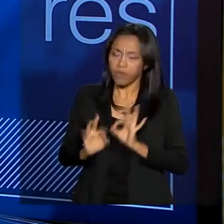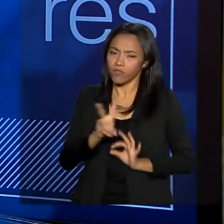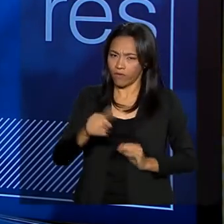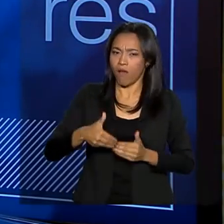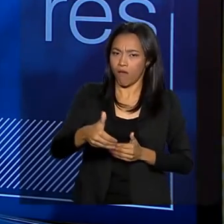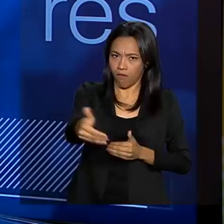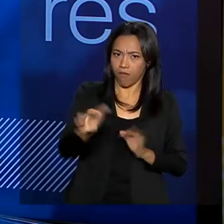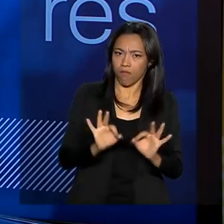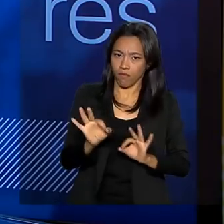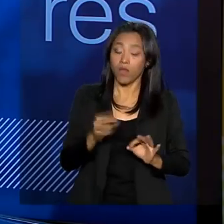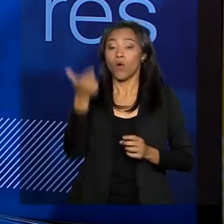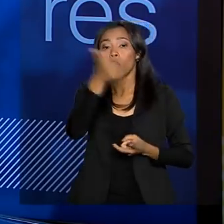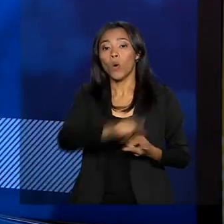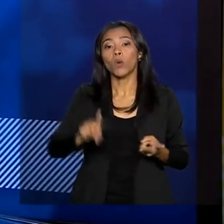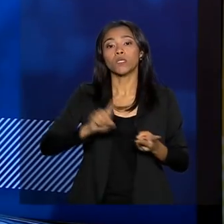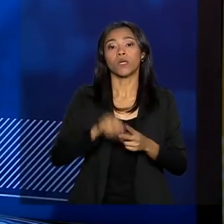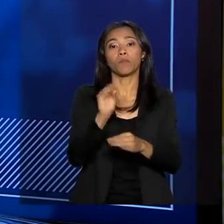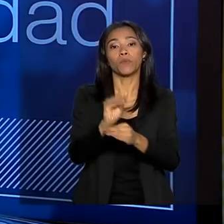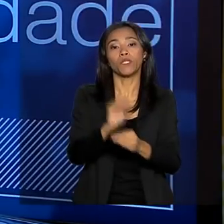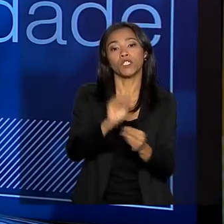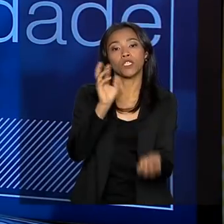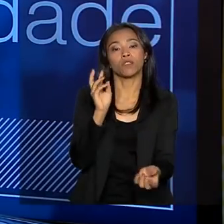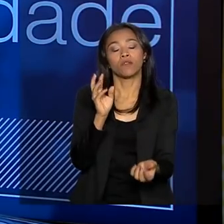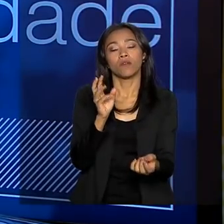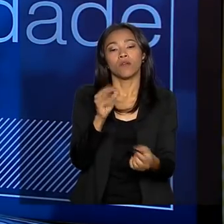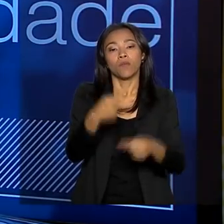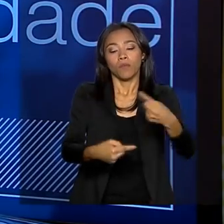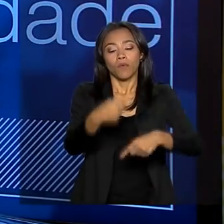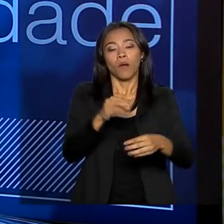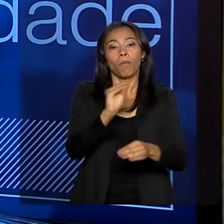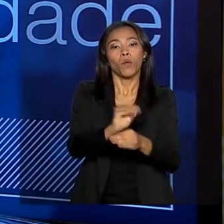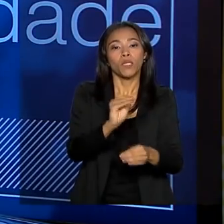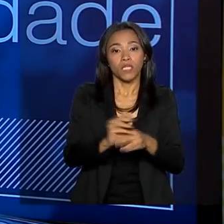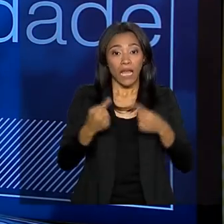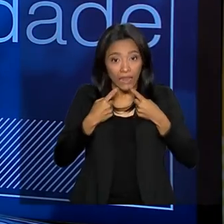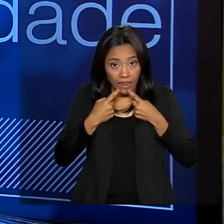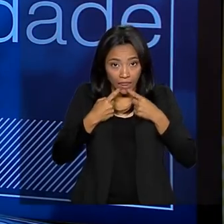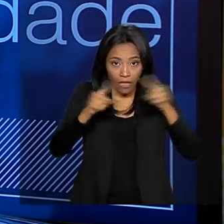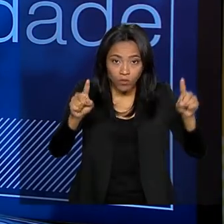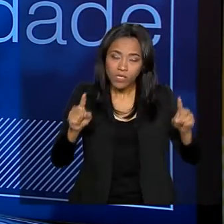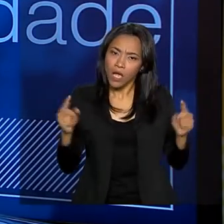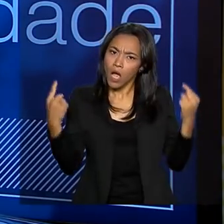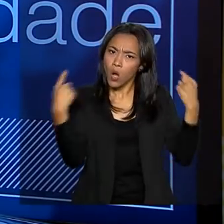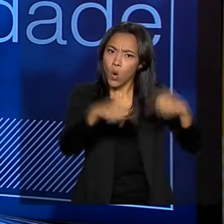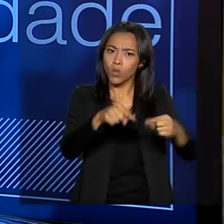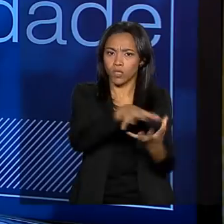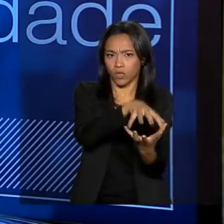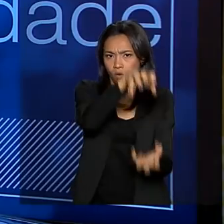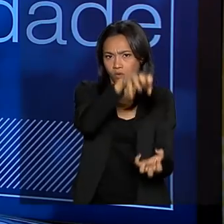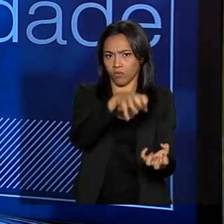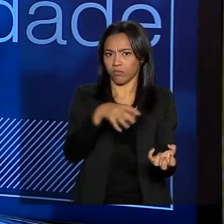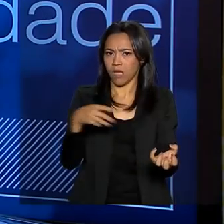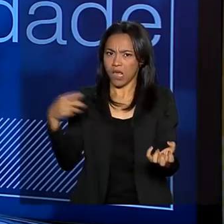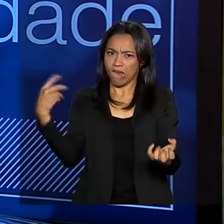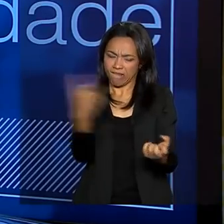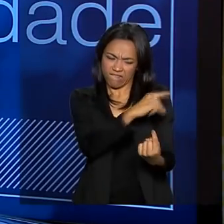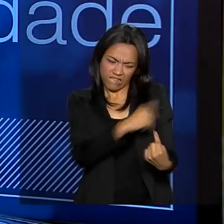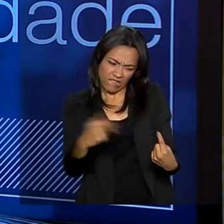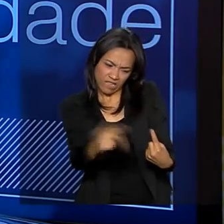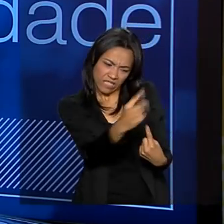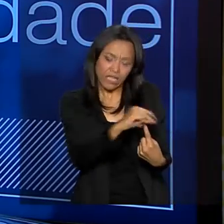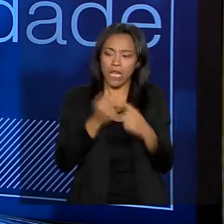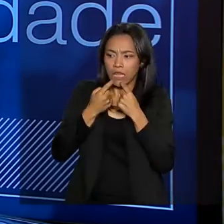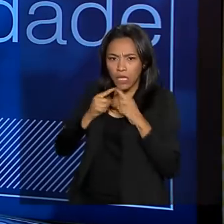política pública de proteção, nós precisamos incentivar o Brasil a denunciar a violência contra os idosos. E aí vem o nosso Disque 100 de novo.